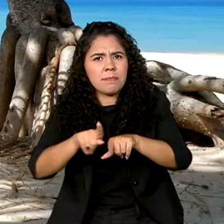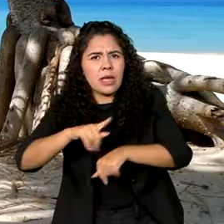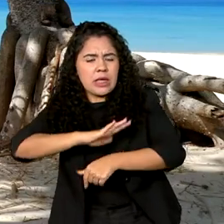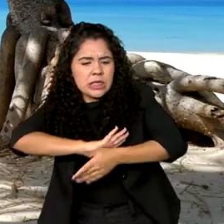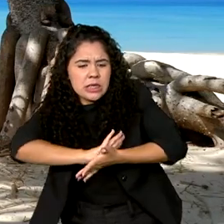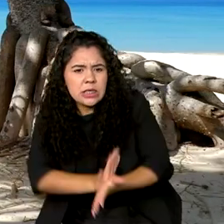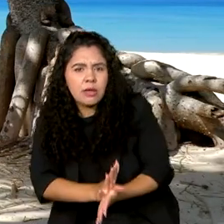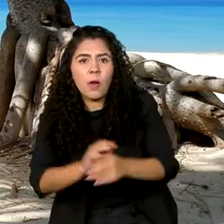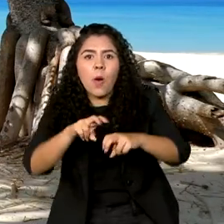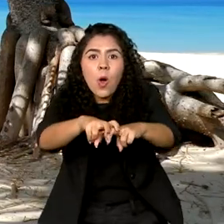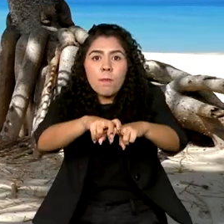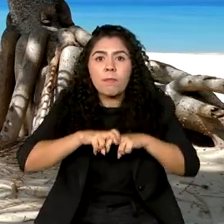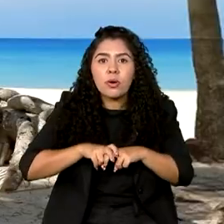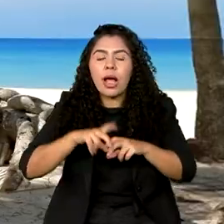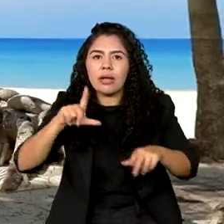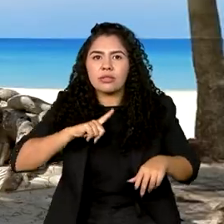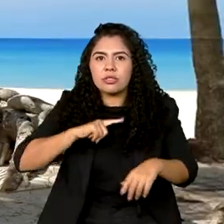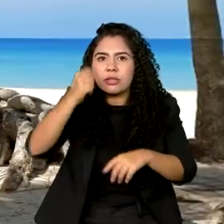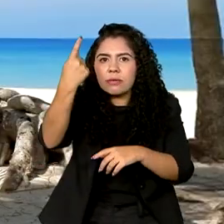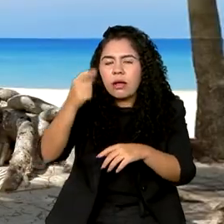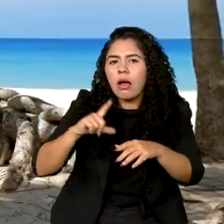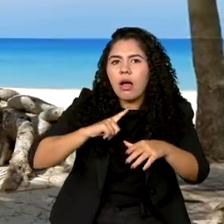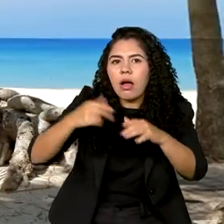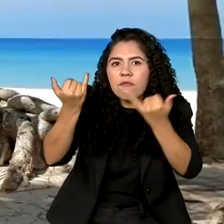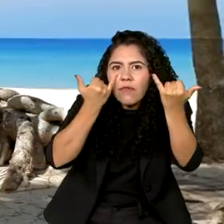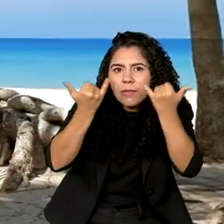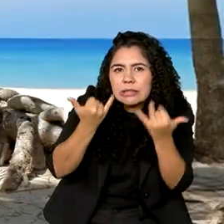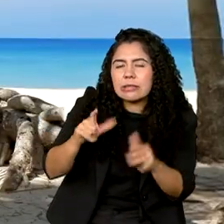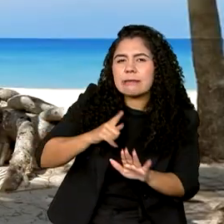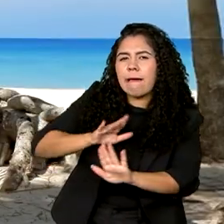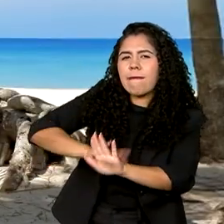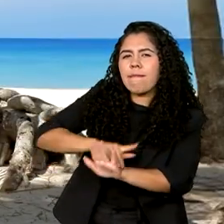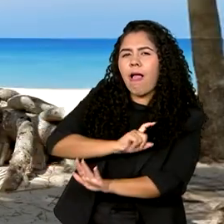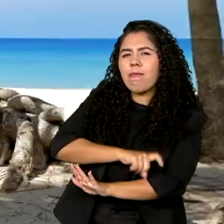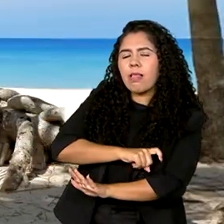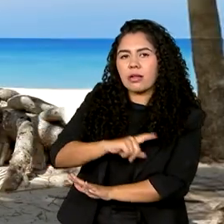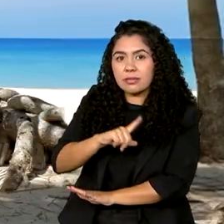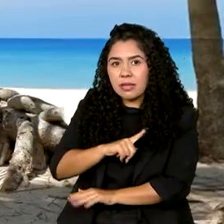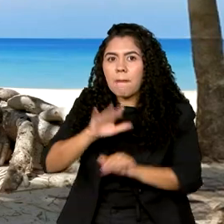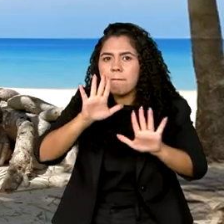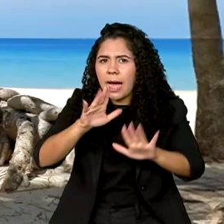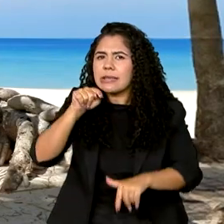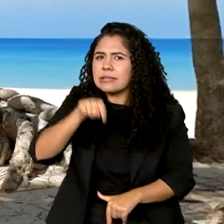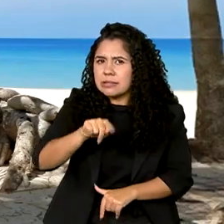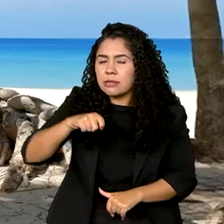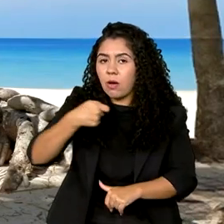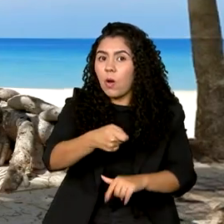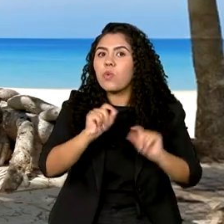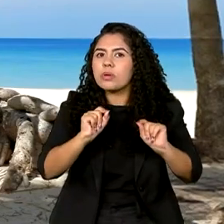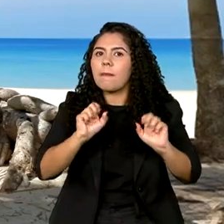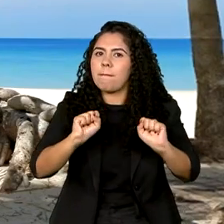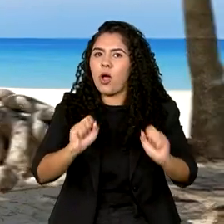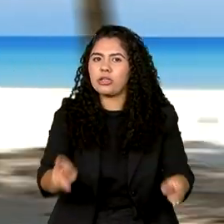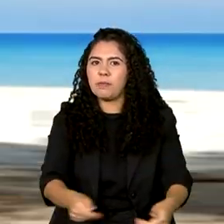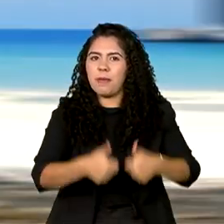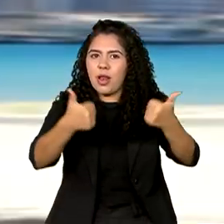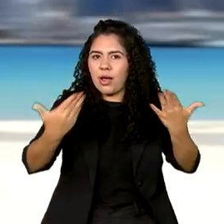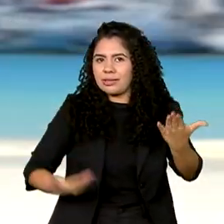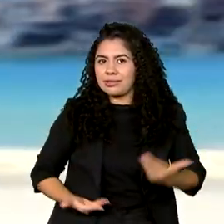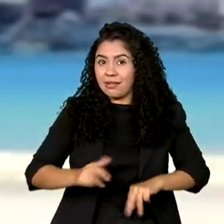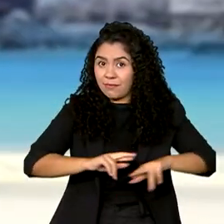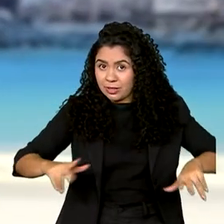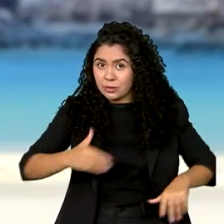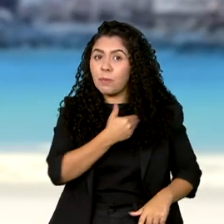de algoritmos tendenciosos. Mas você sabia que ela também pode ser uma aliada na melhoria dos serviços públicos?